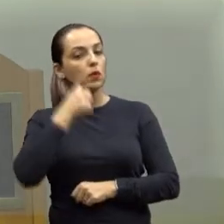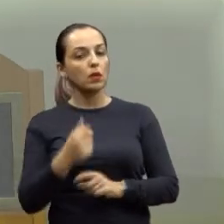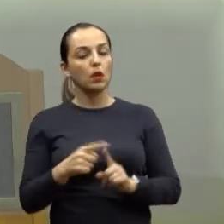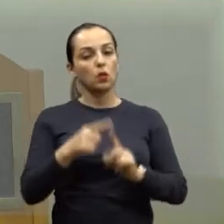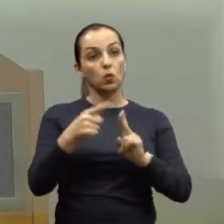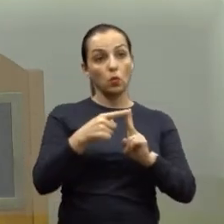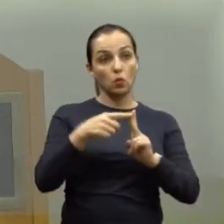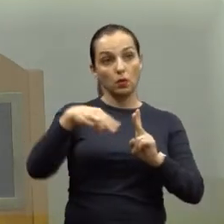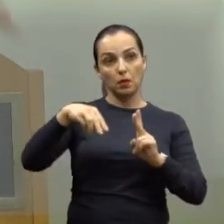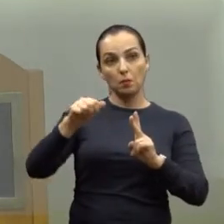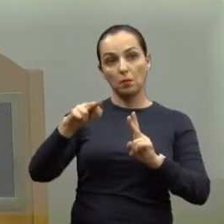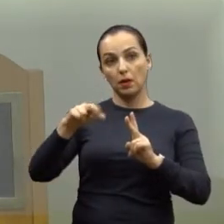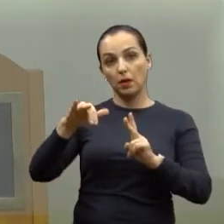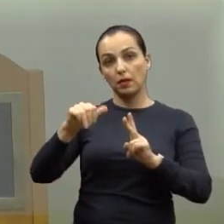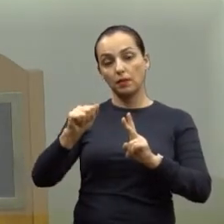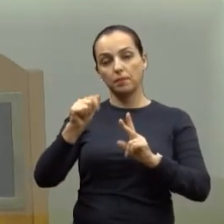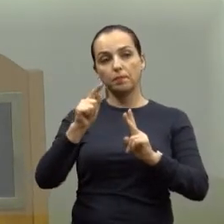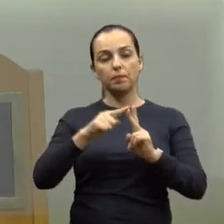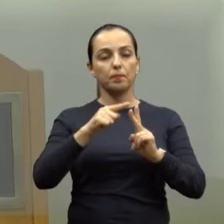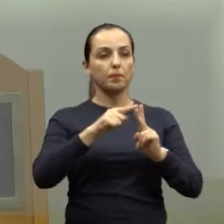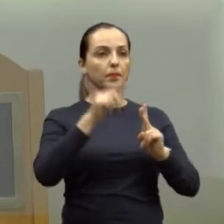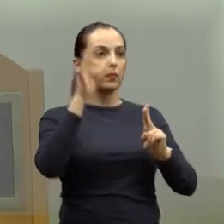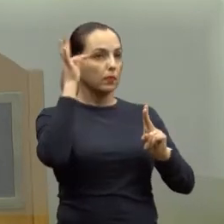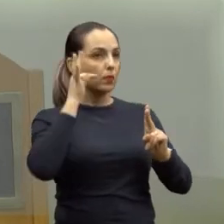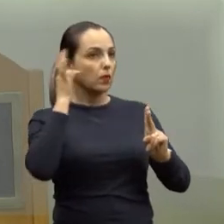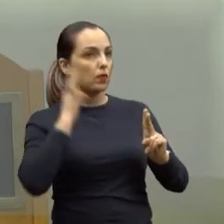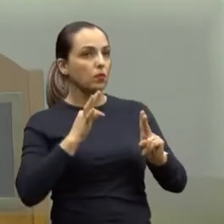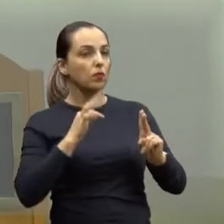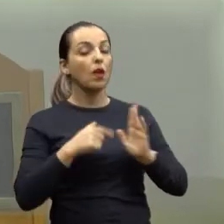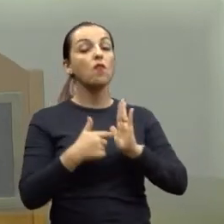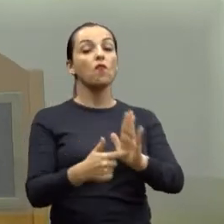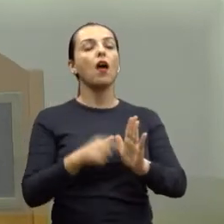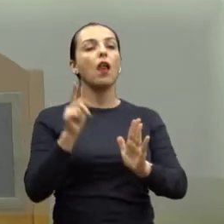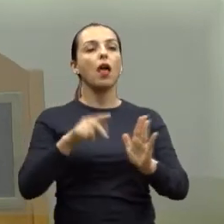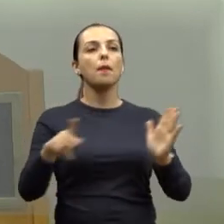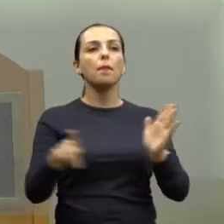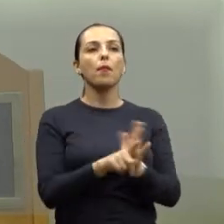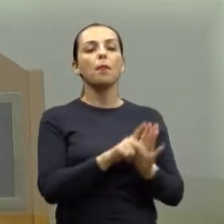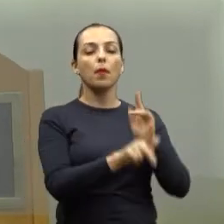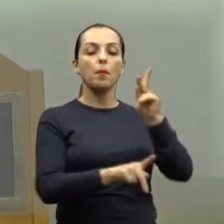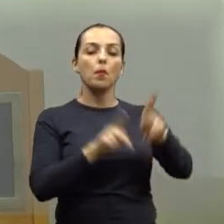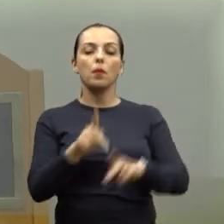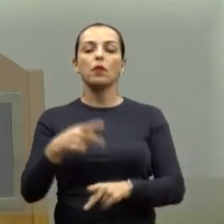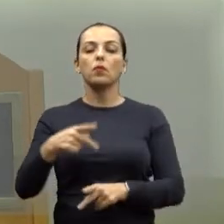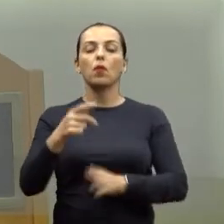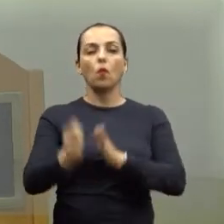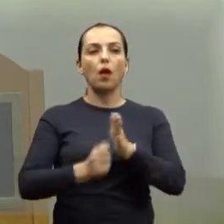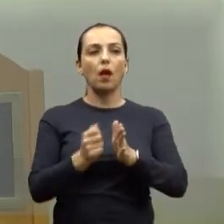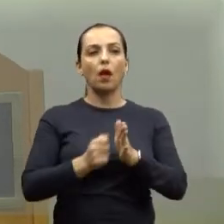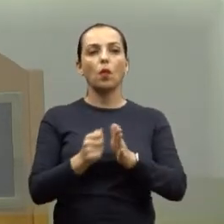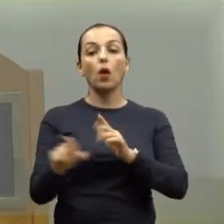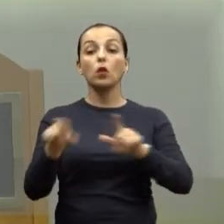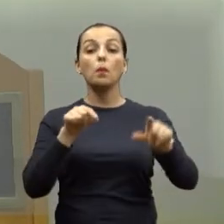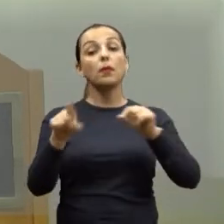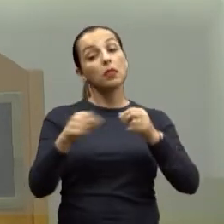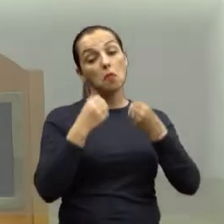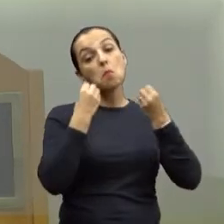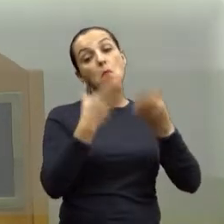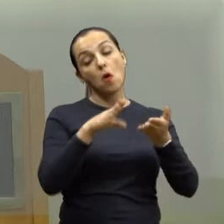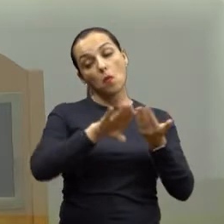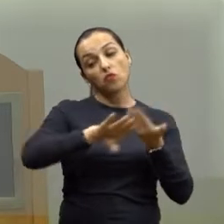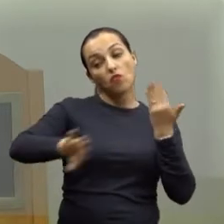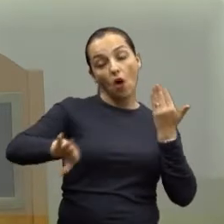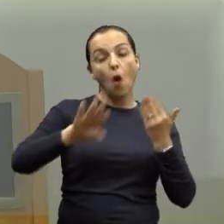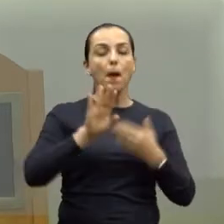Marcia Lia e a Tainara. Eu acho que isso diz muito da população da cidade. Óbvio que algumas opções boas também ficaram de